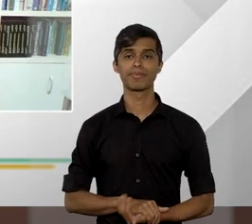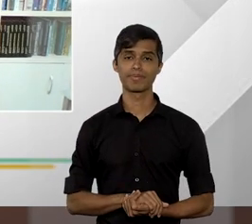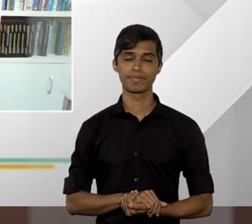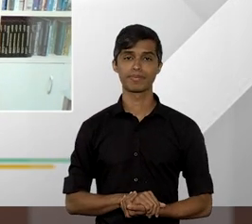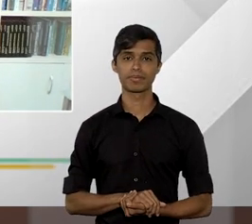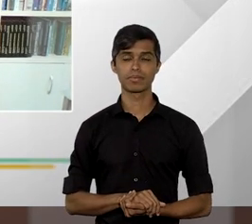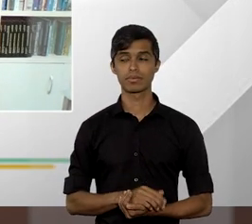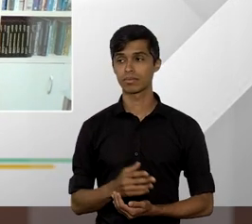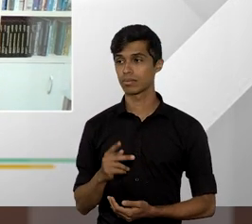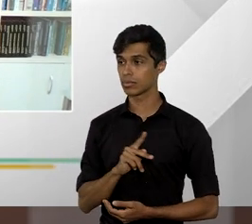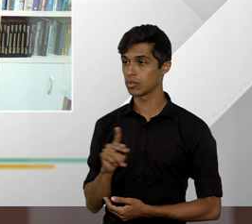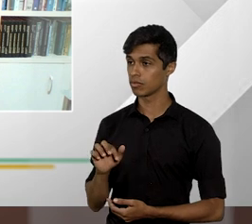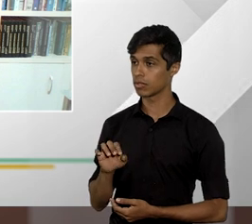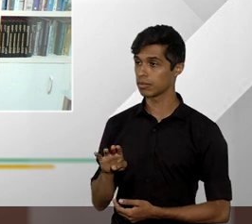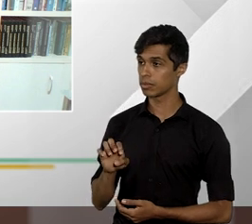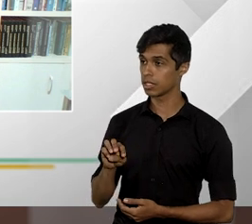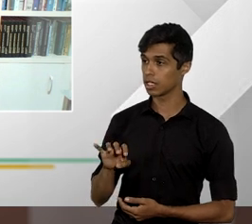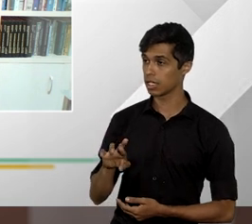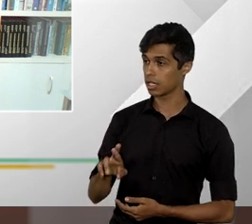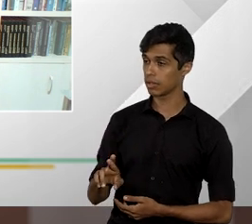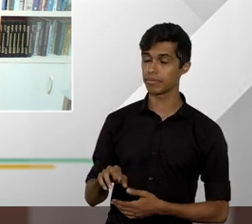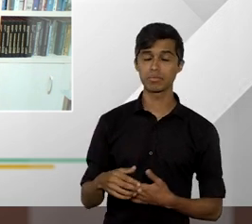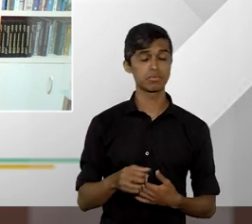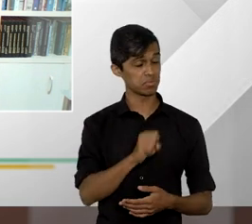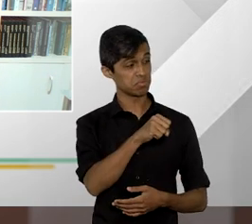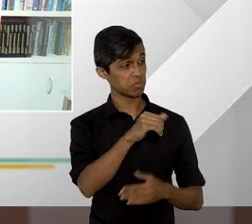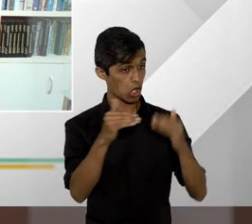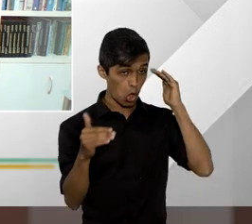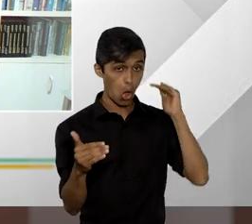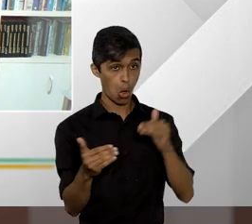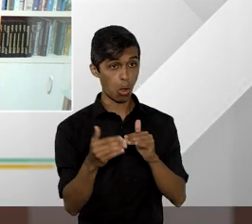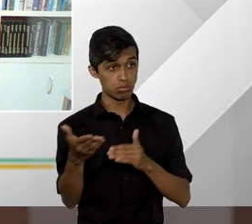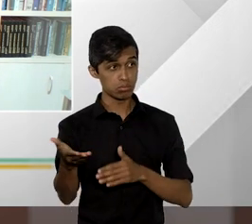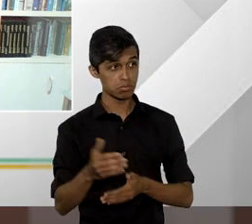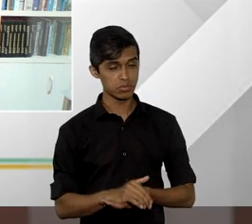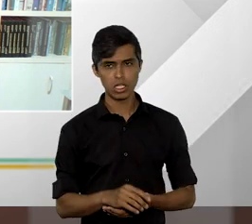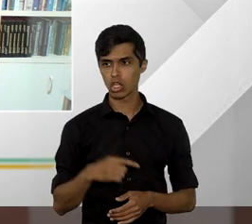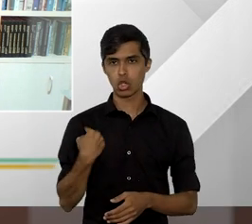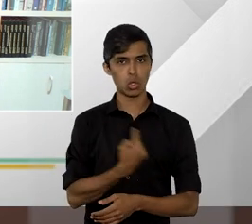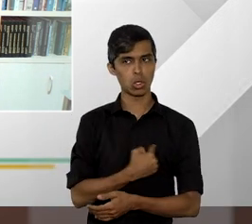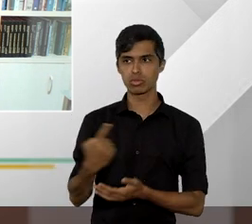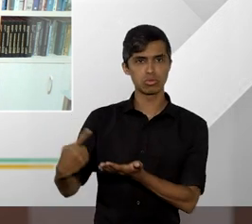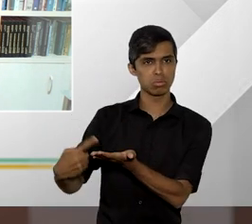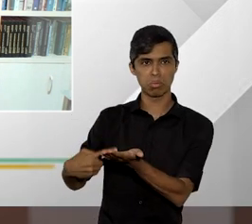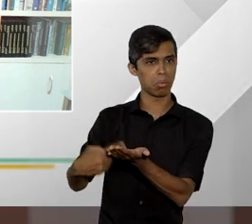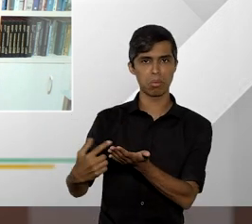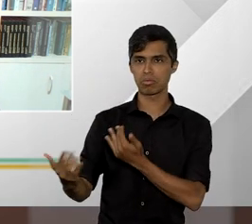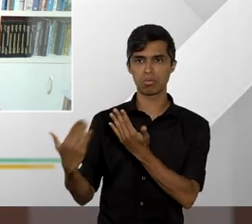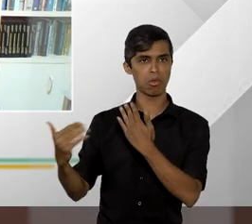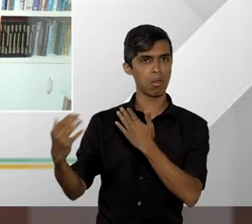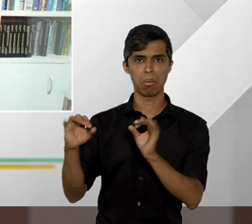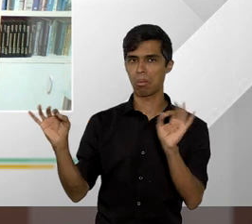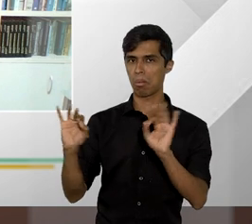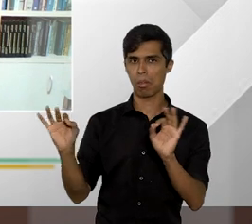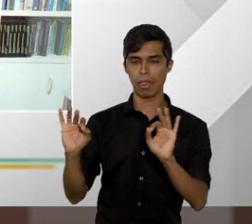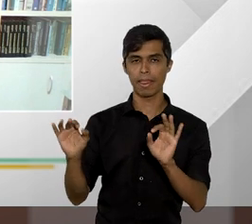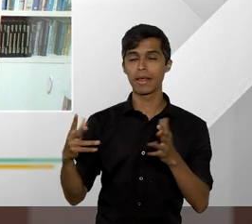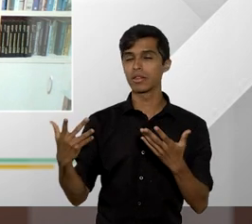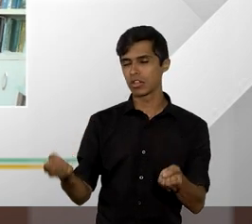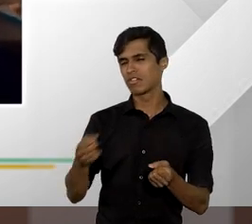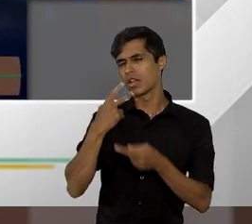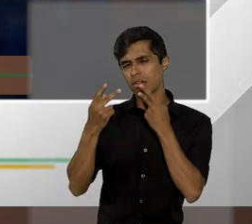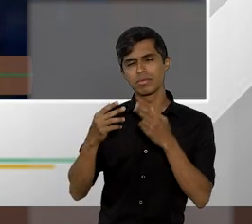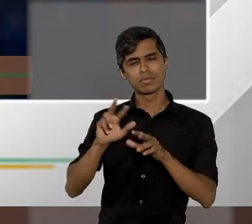Professor Bambier concordo plenamente mais uma vez concordo plenamente e nós não combinamos em Fátima nós não conversamos antes conversamos sobre vários